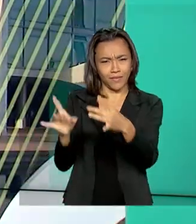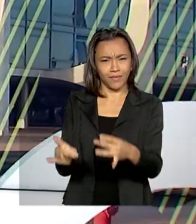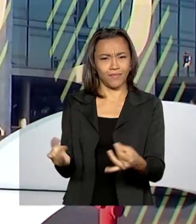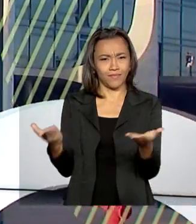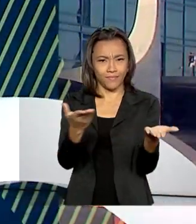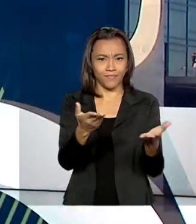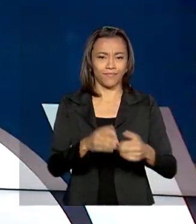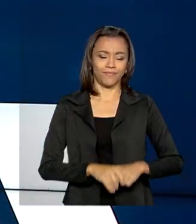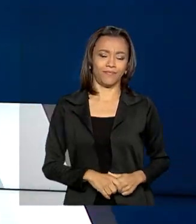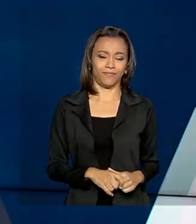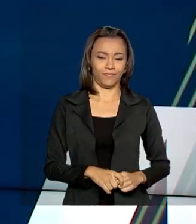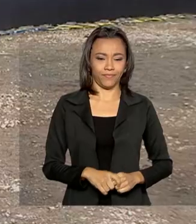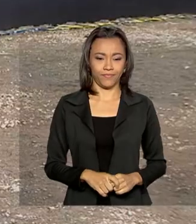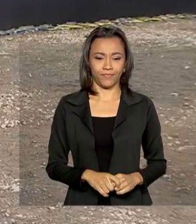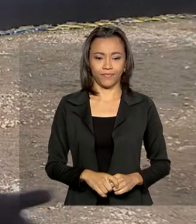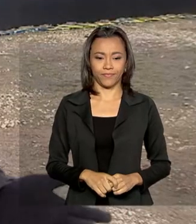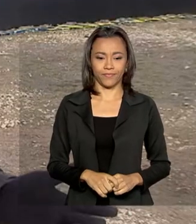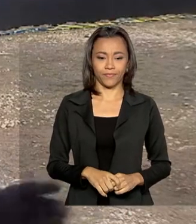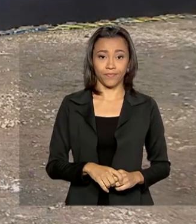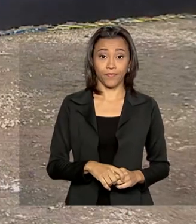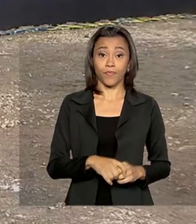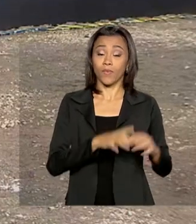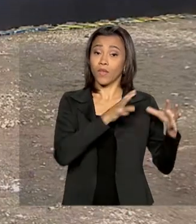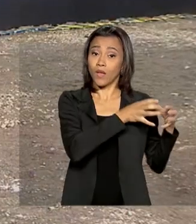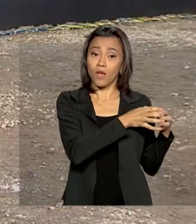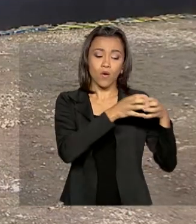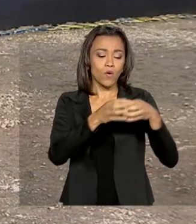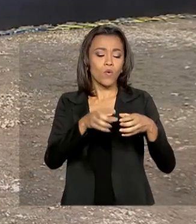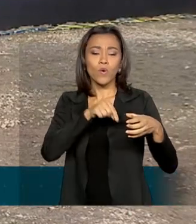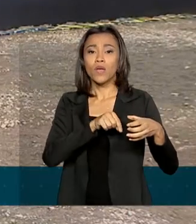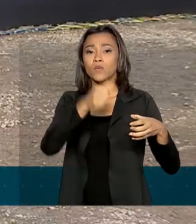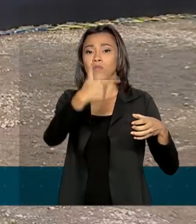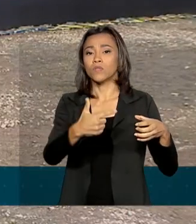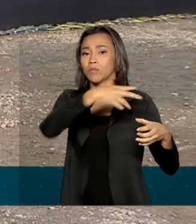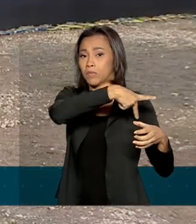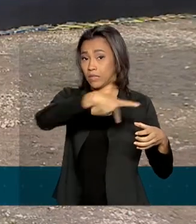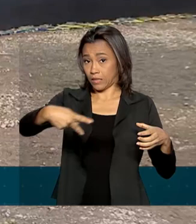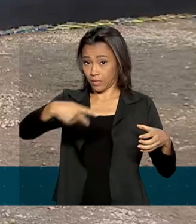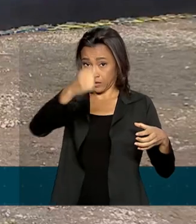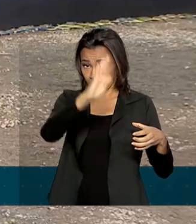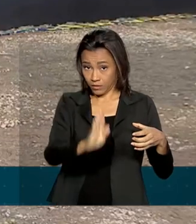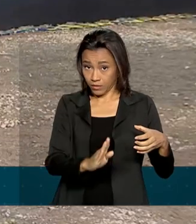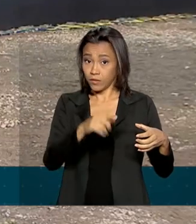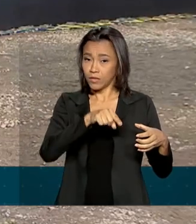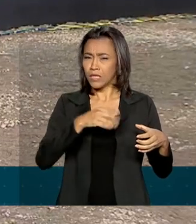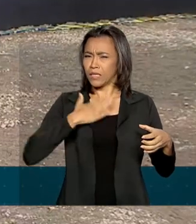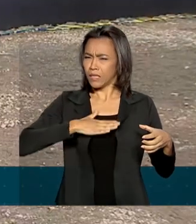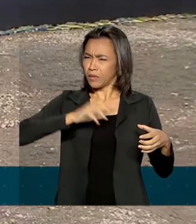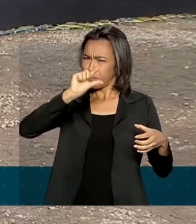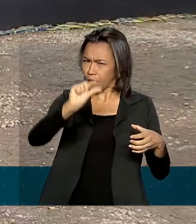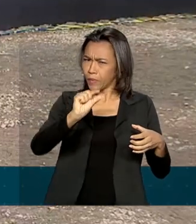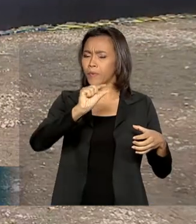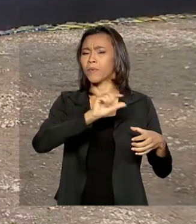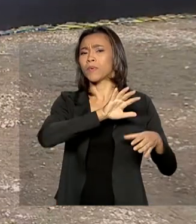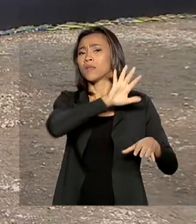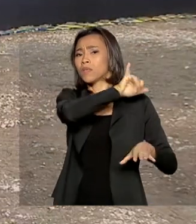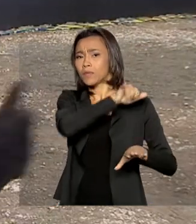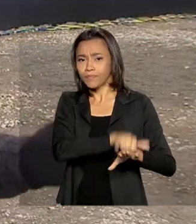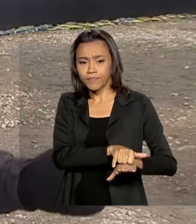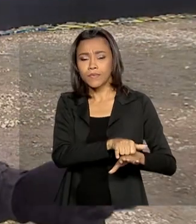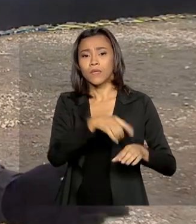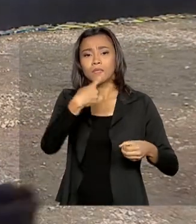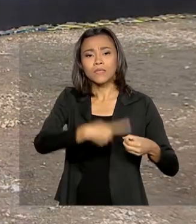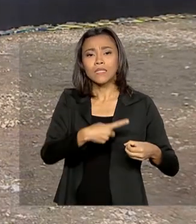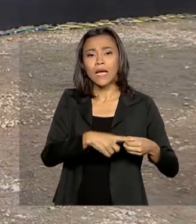Antártica. A comitiva do vice-presidente da República, Hamilton Orão, está embarcando daqui a pouco no aeroporto de Punta Arenas,